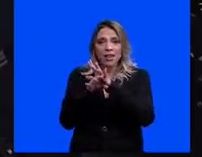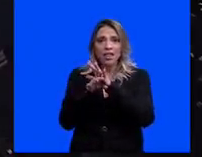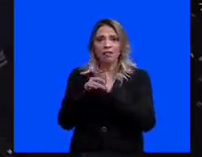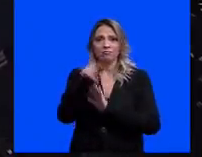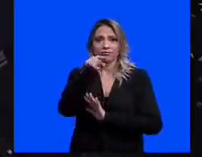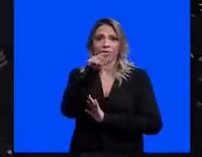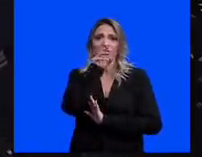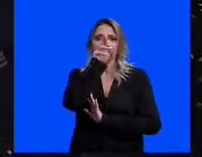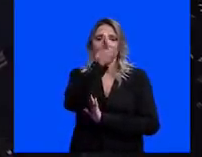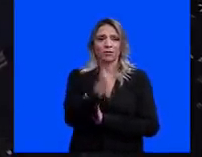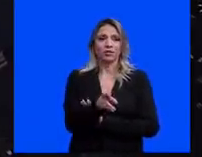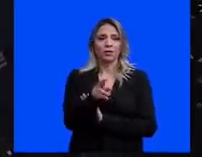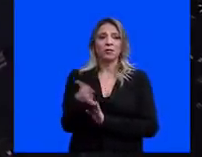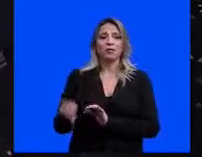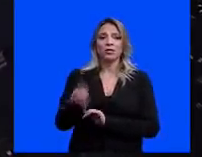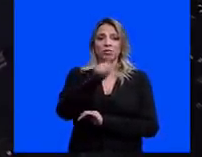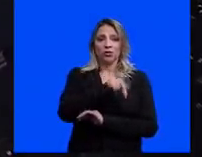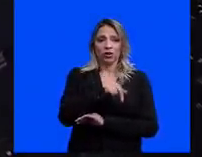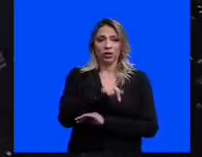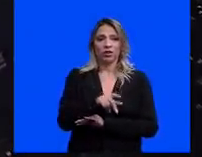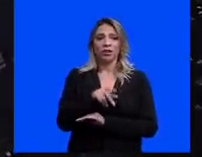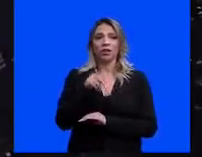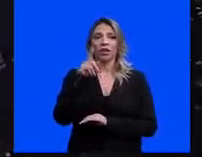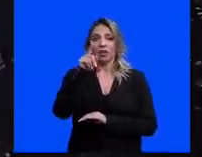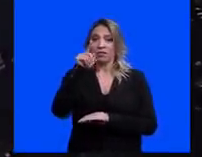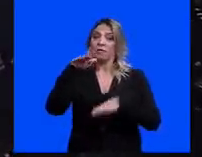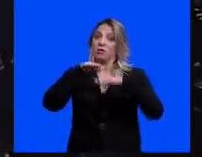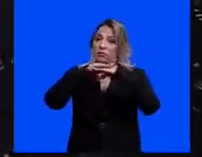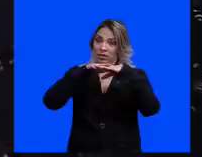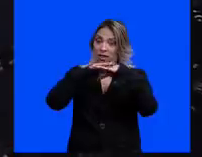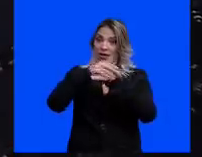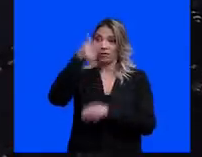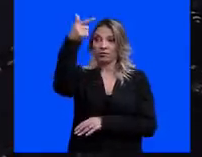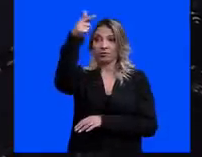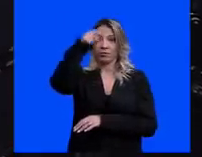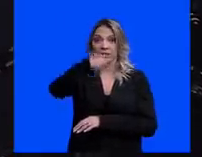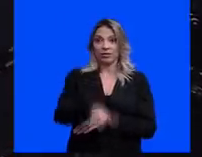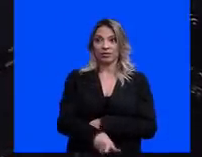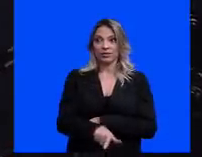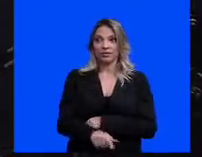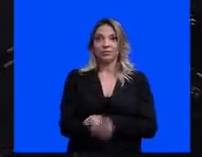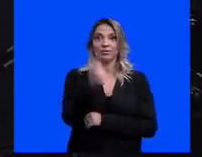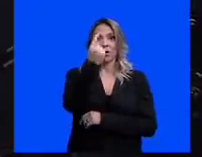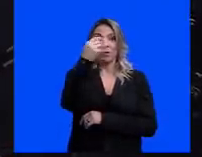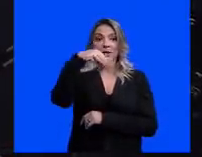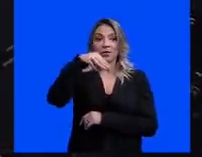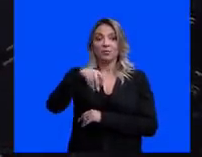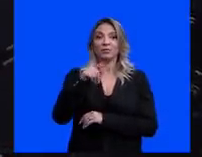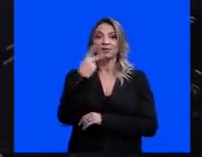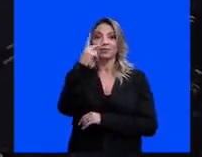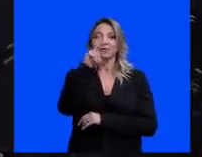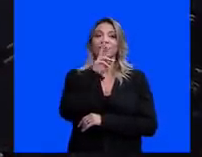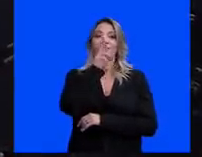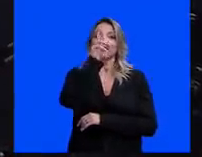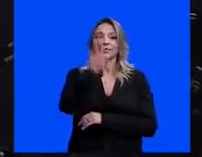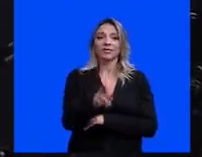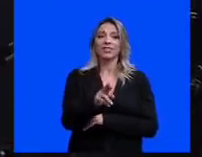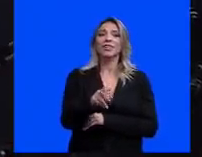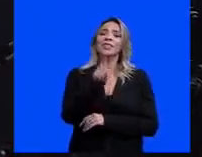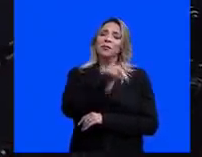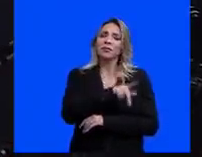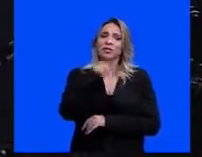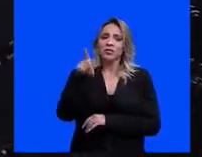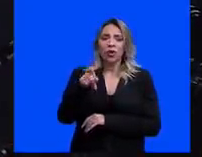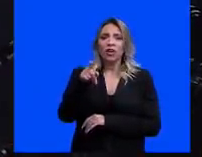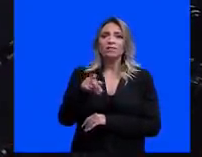tempo. Professora, vamos começar novamente. Um minuto para a sua resposta. Professora, por favor, mantenha